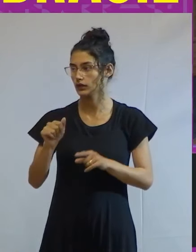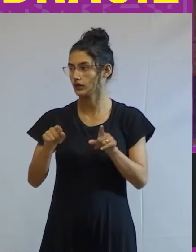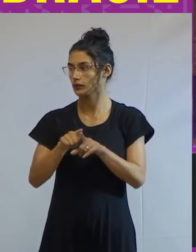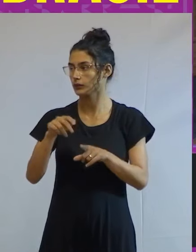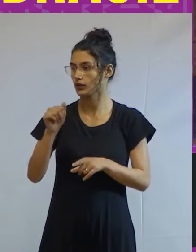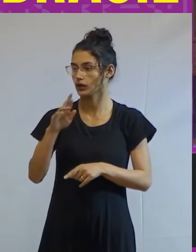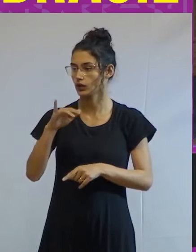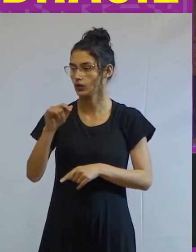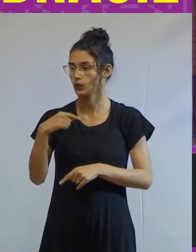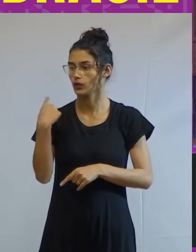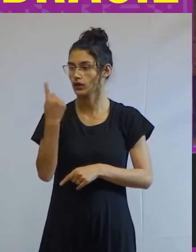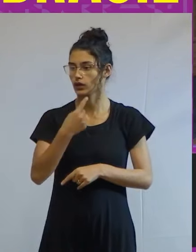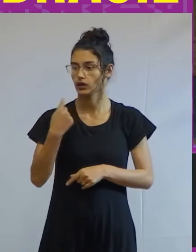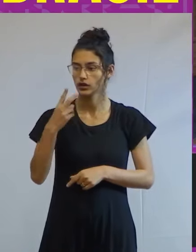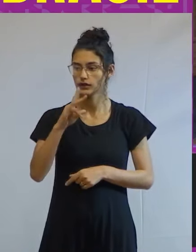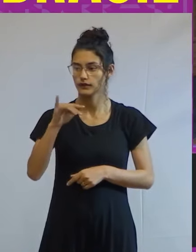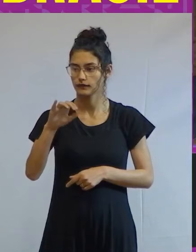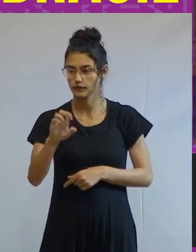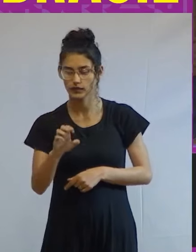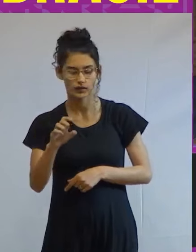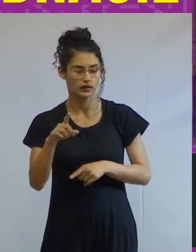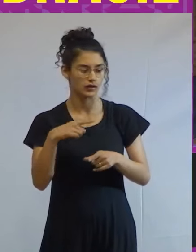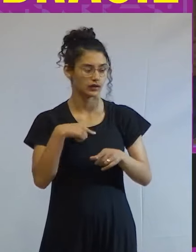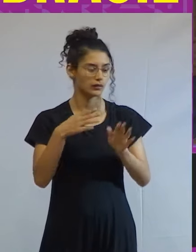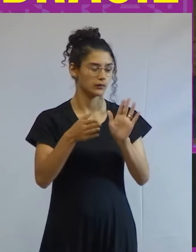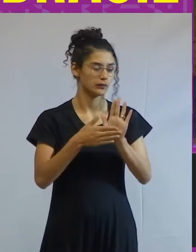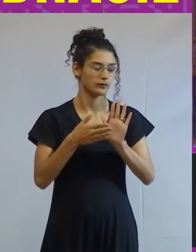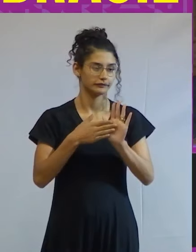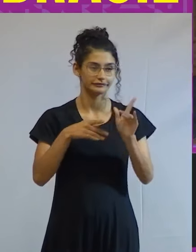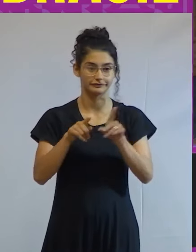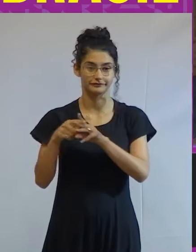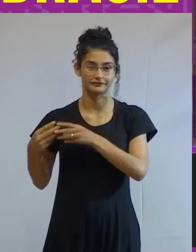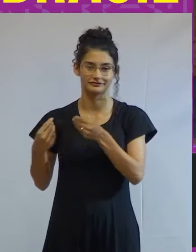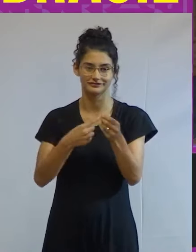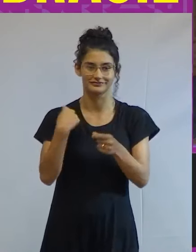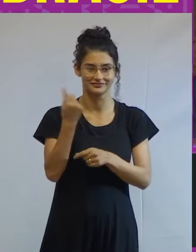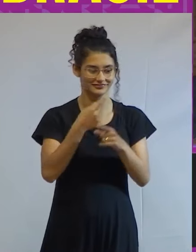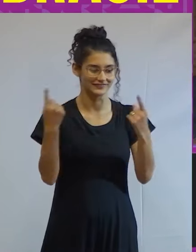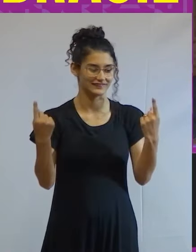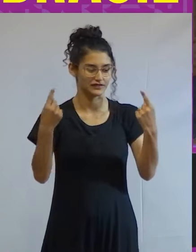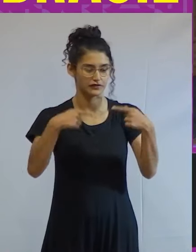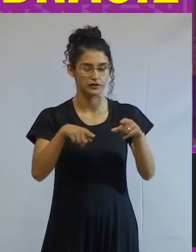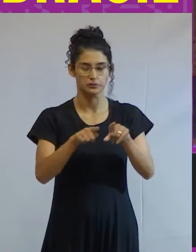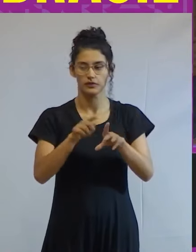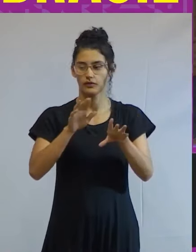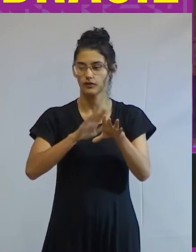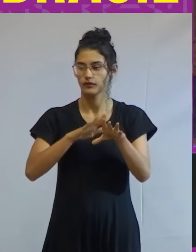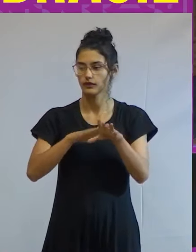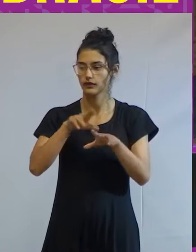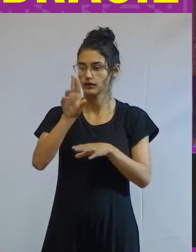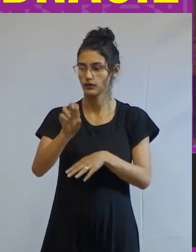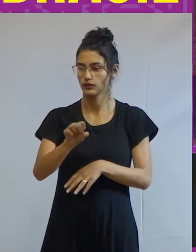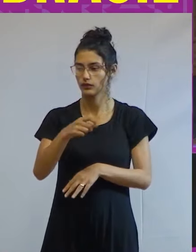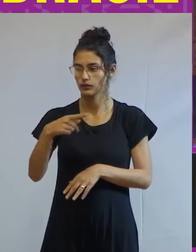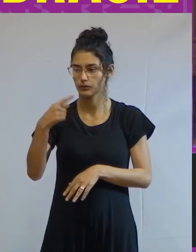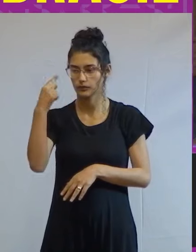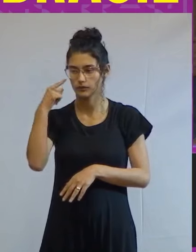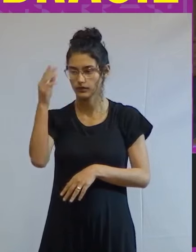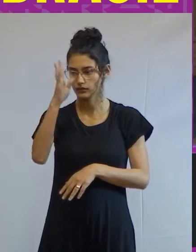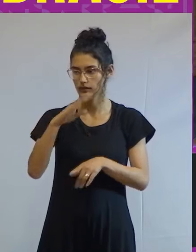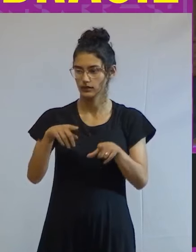Arruda, a nossa vice-reitora, que propõe e traz para a gente esse desafio de fazer o USP Pensa Brasil,